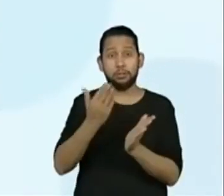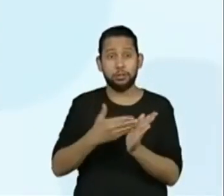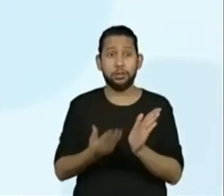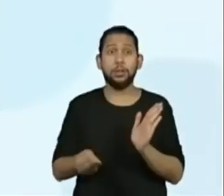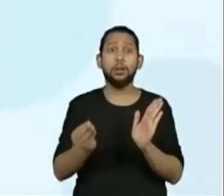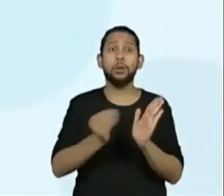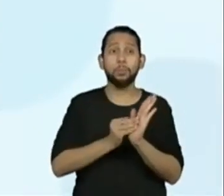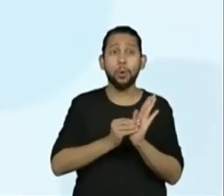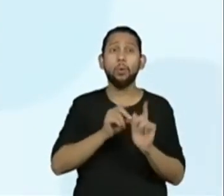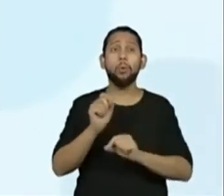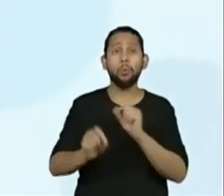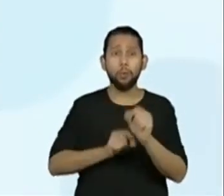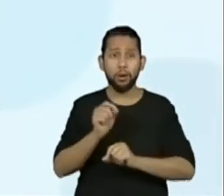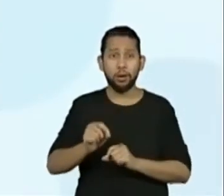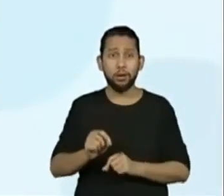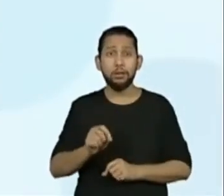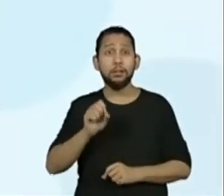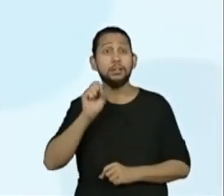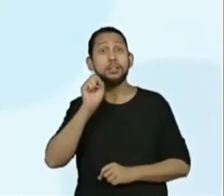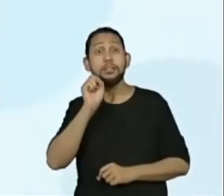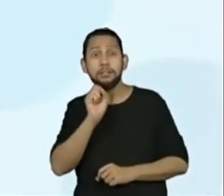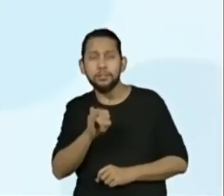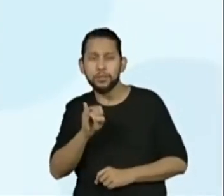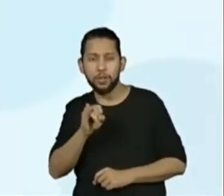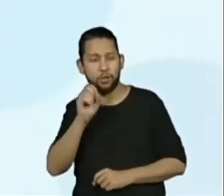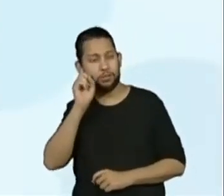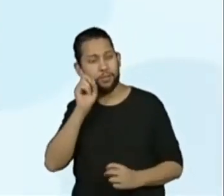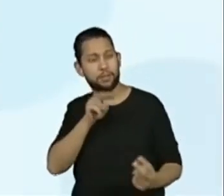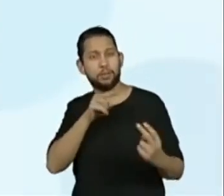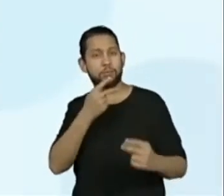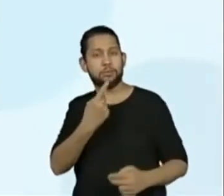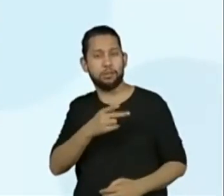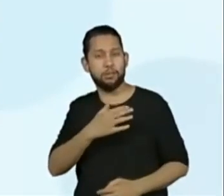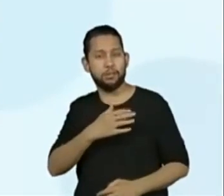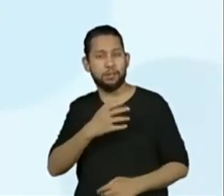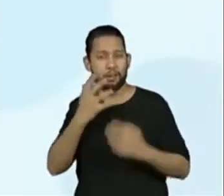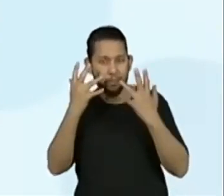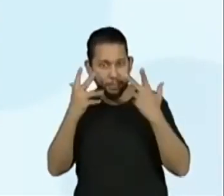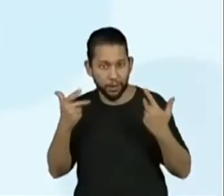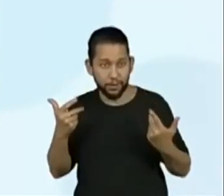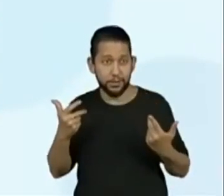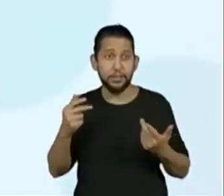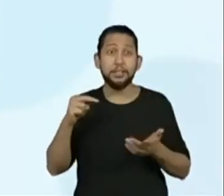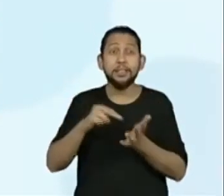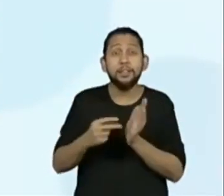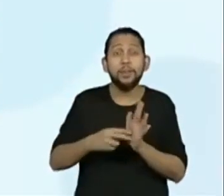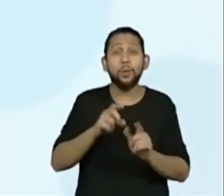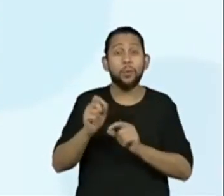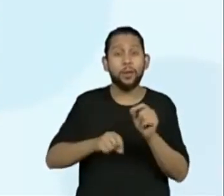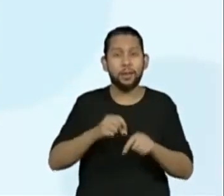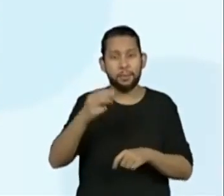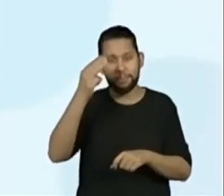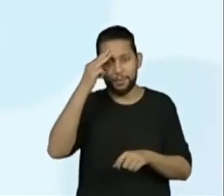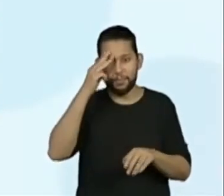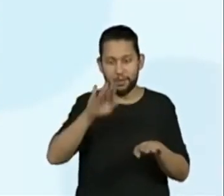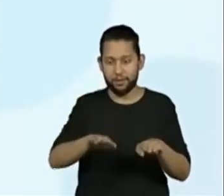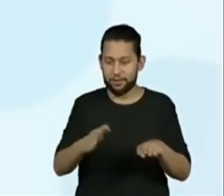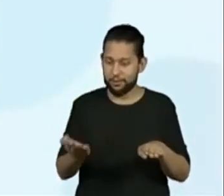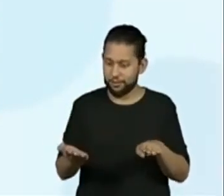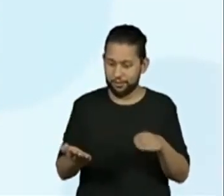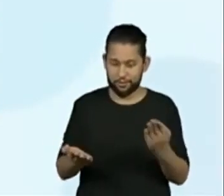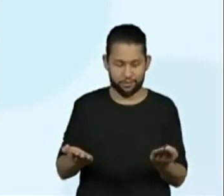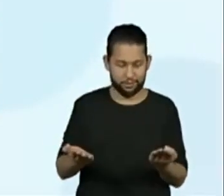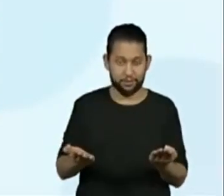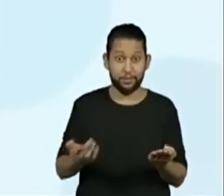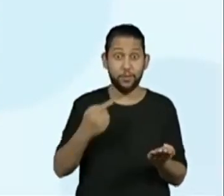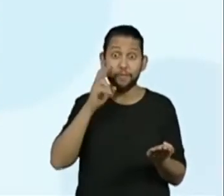Look Like Your Cat? A pergunta se traduz no sentido literal para um jogo de memória que combina cartas